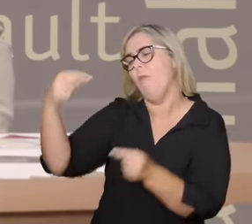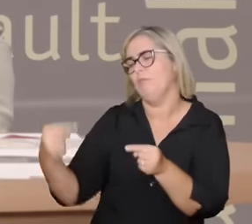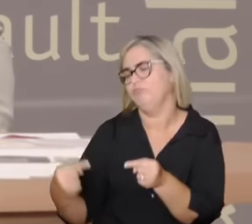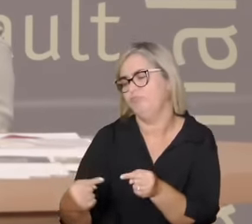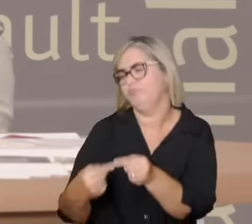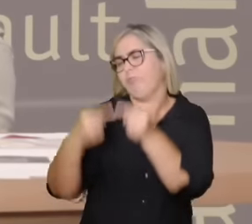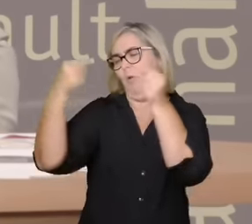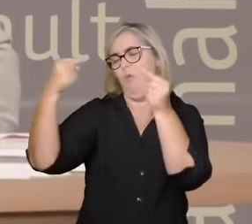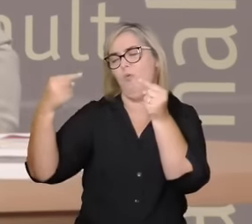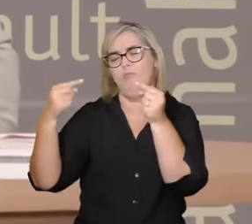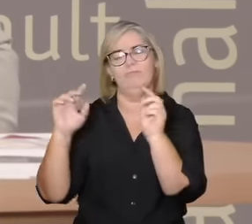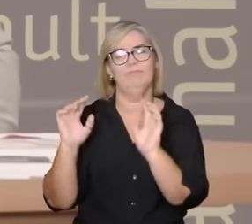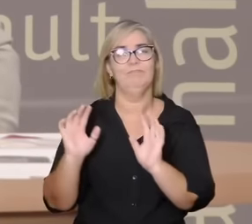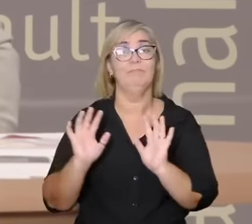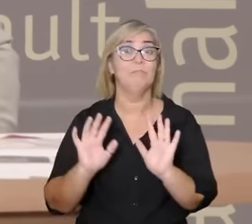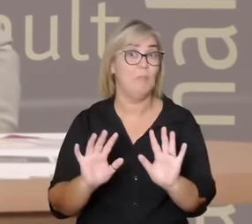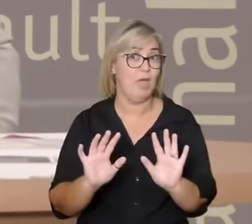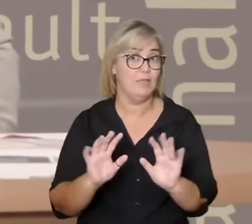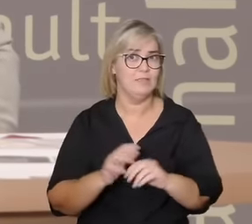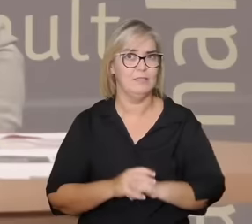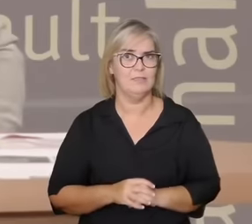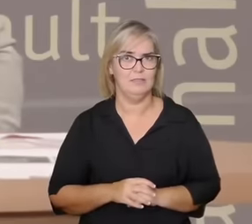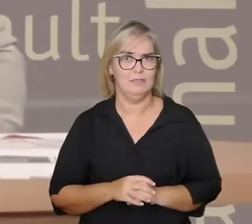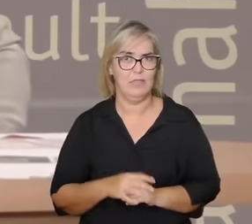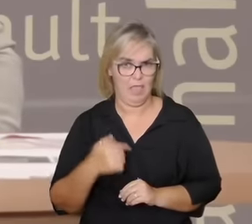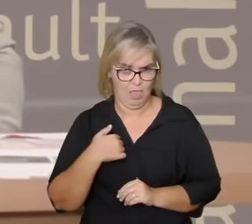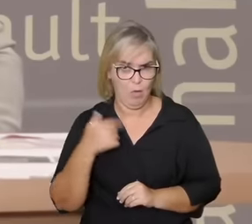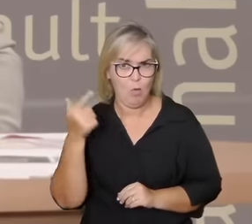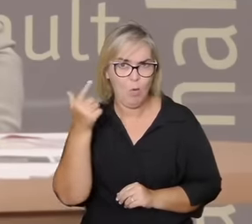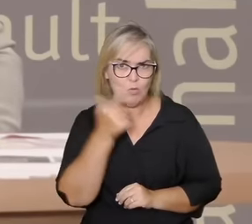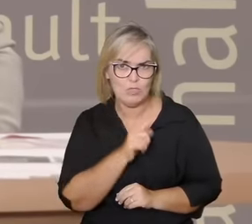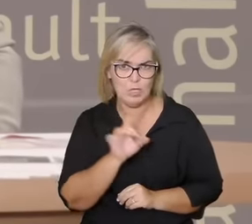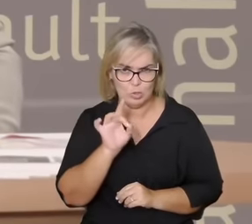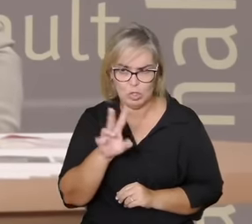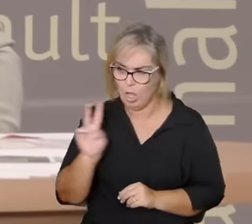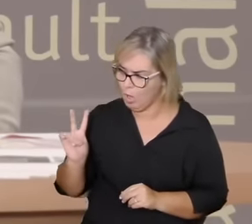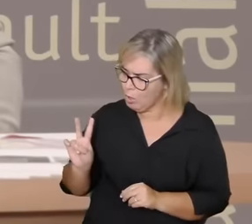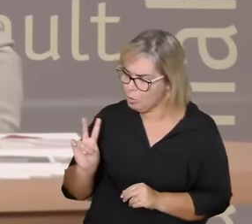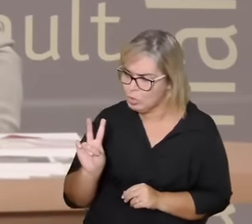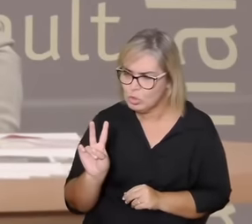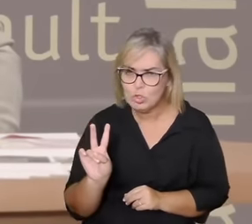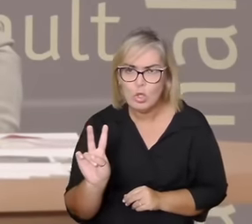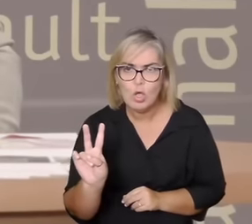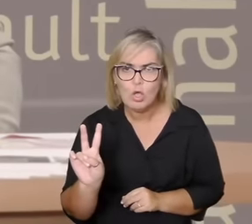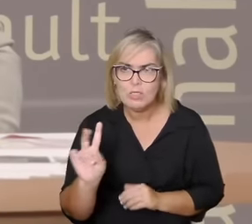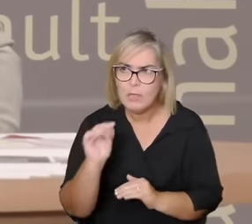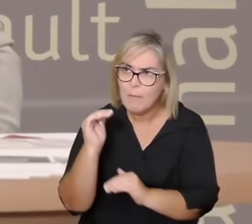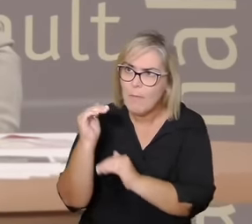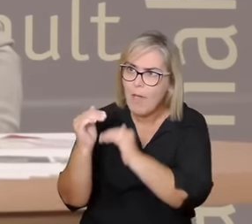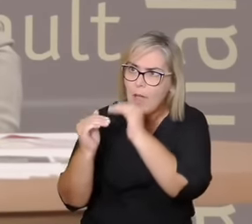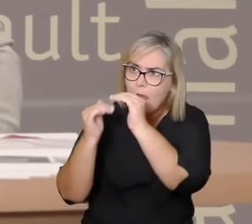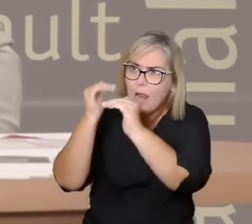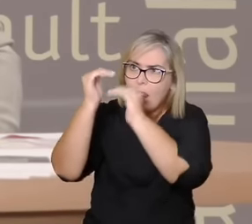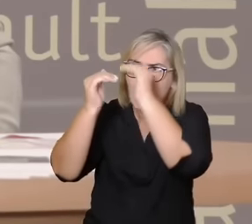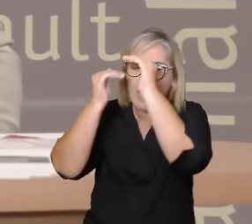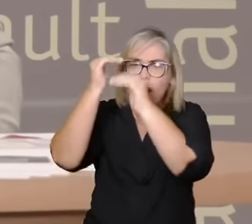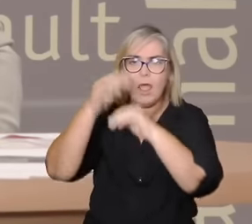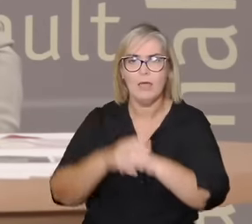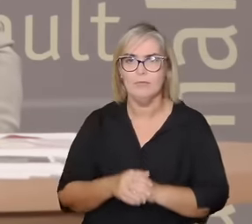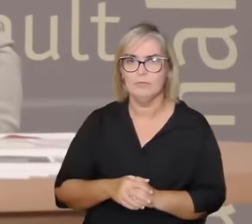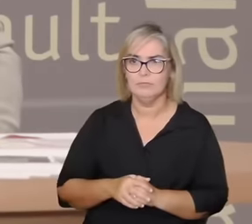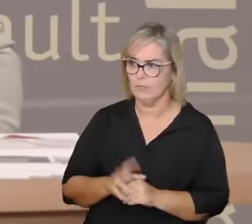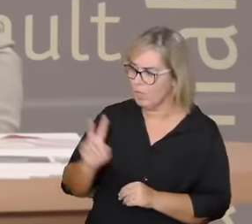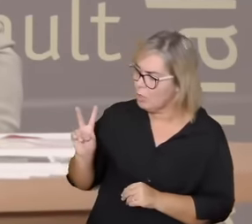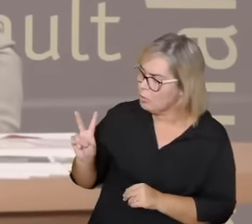está em jogo é eu posso ou não fazer o percurso com essa pessoa essa pessoa pode frutar comigo uma intimidade